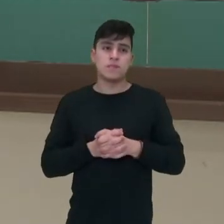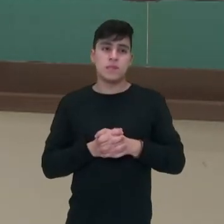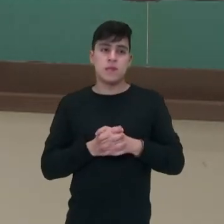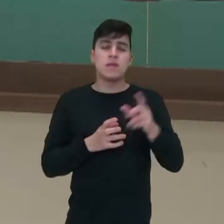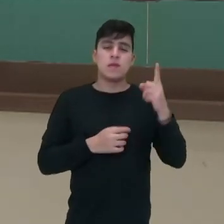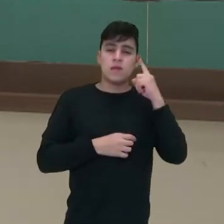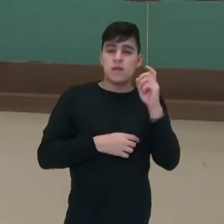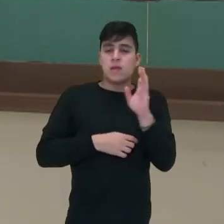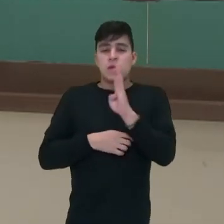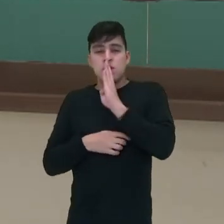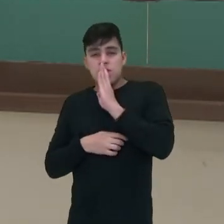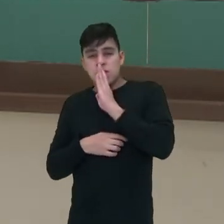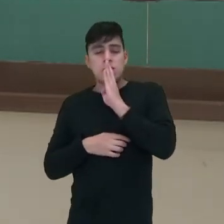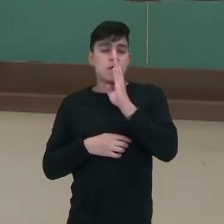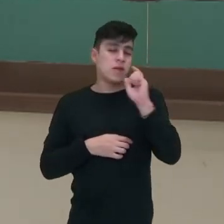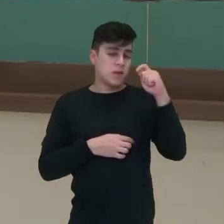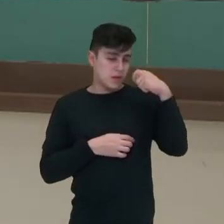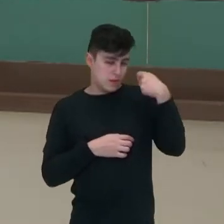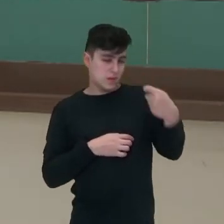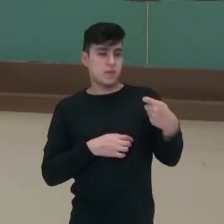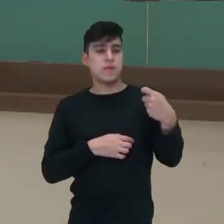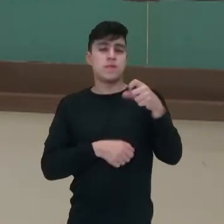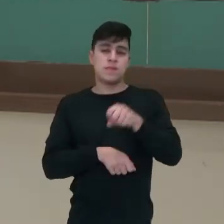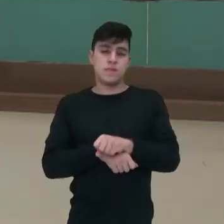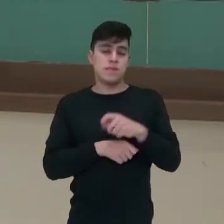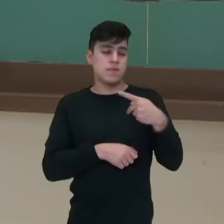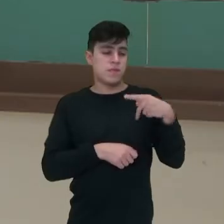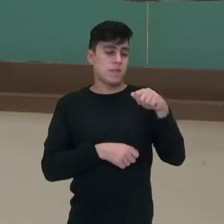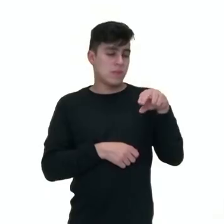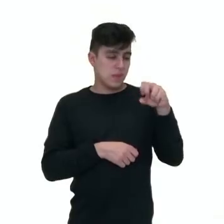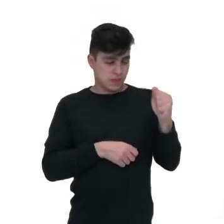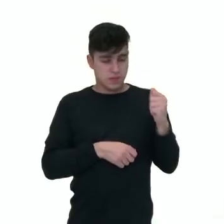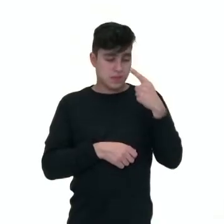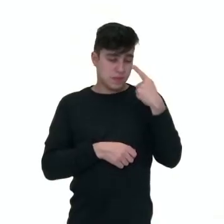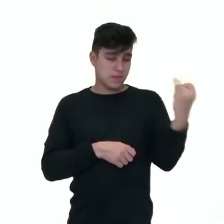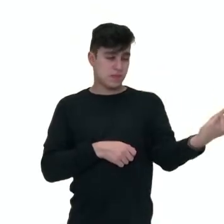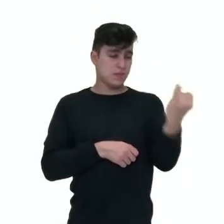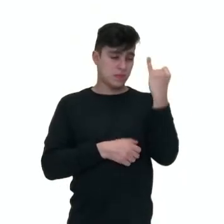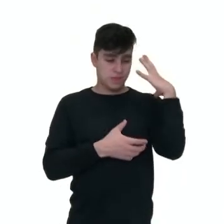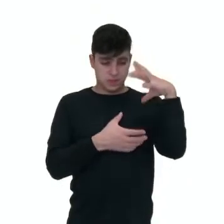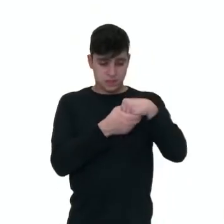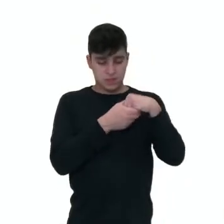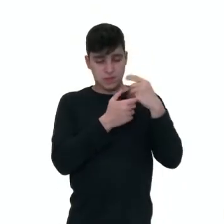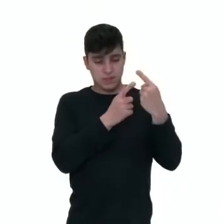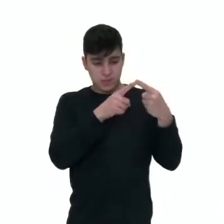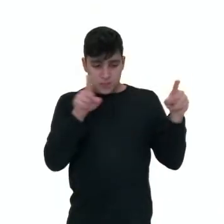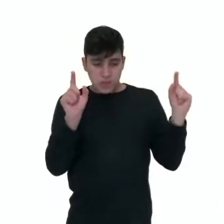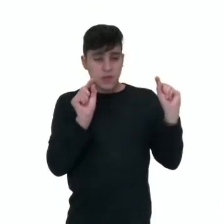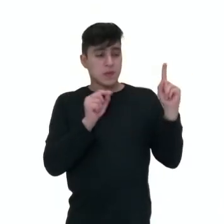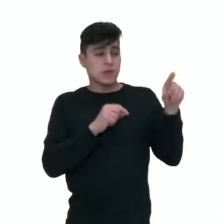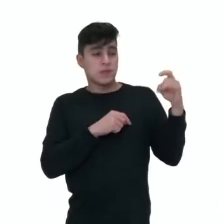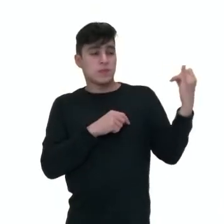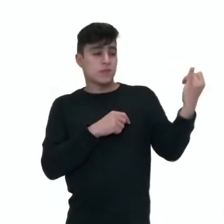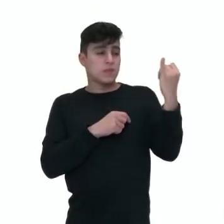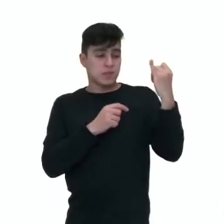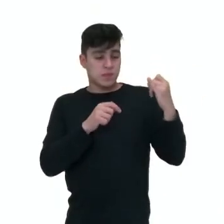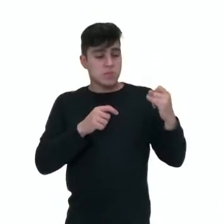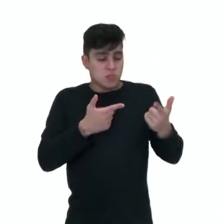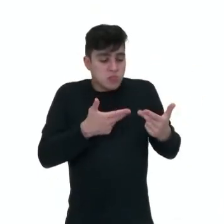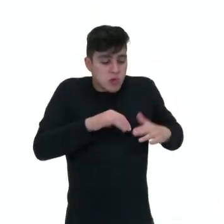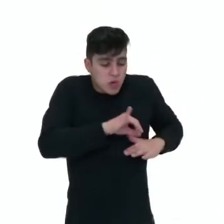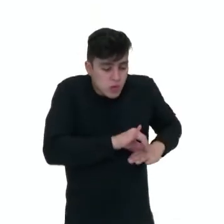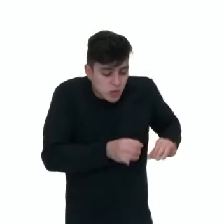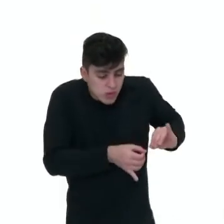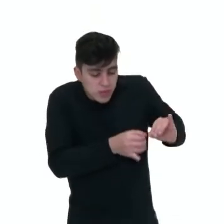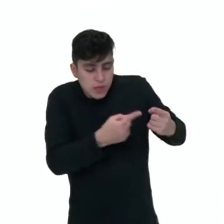Som e silêncio, né? Que chamamos o quê? De pausa, né? Muito importante para a música, tanto importante para o instrumento musical